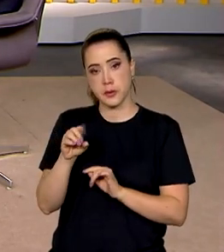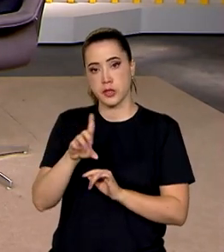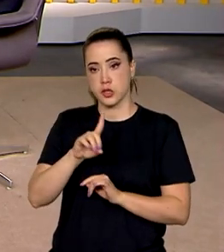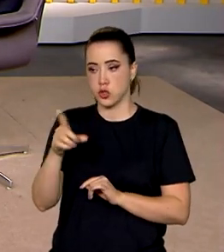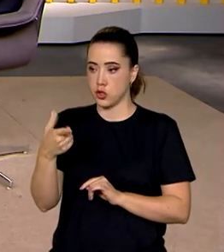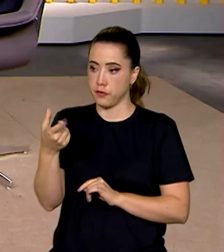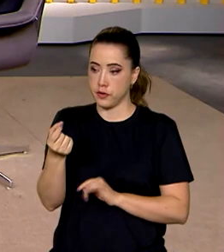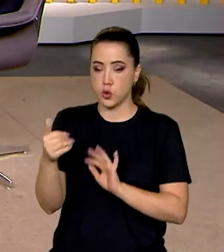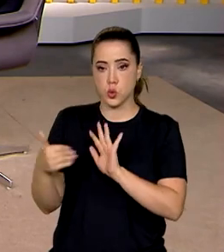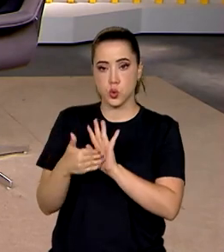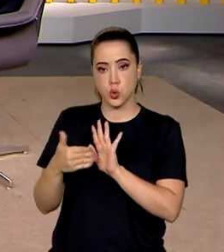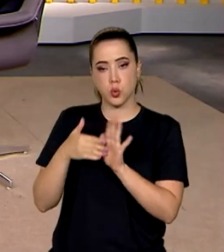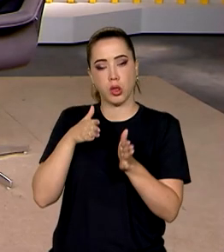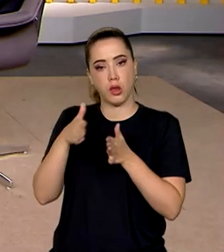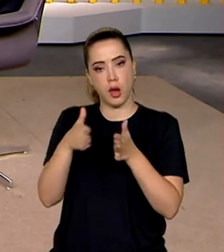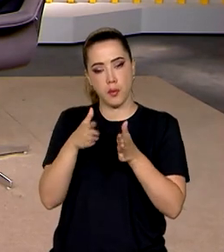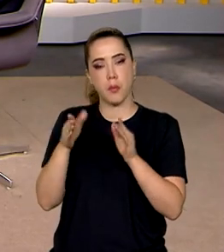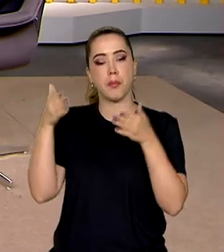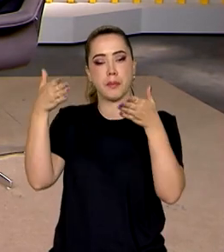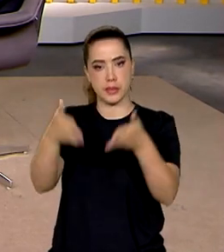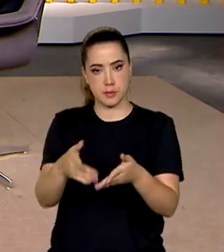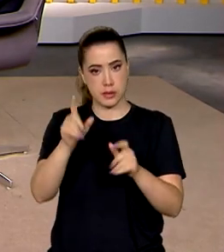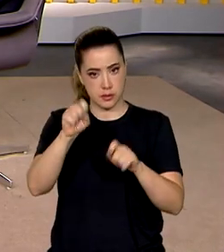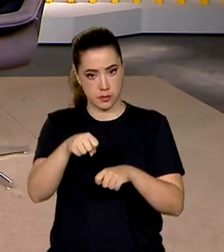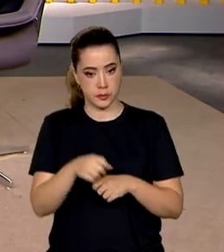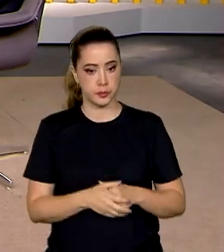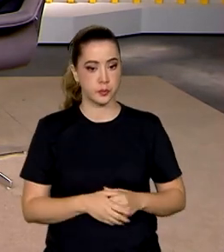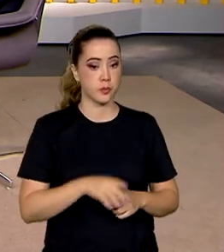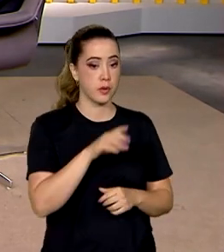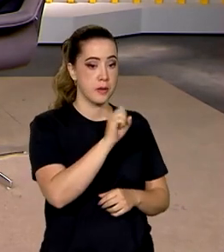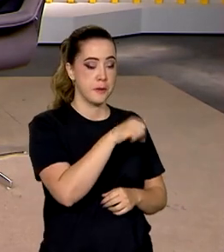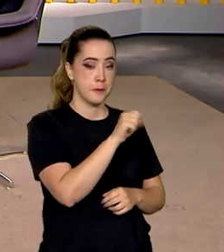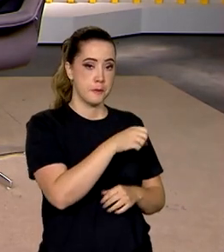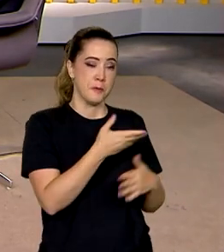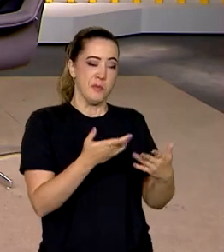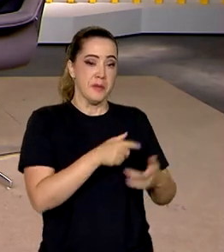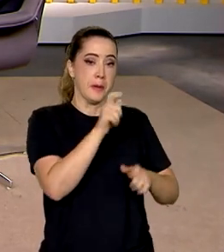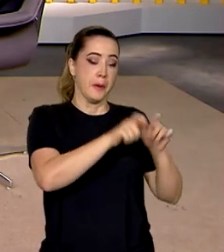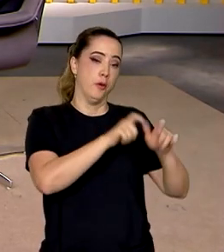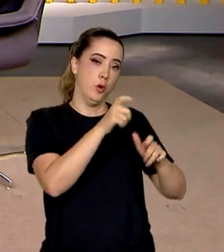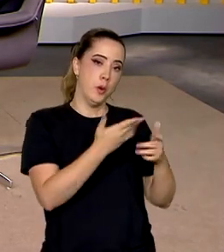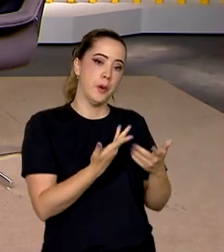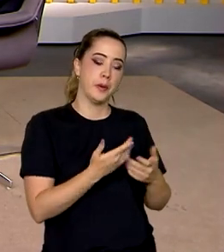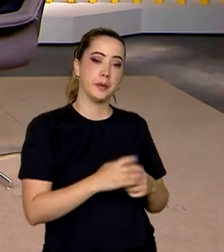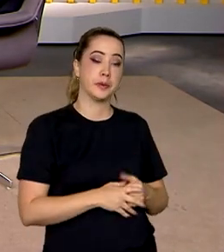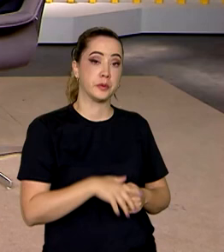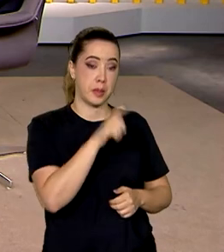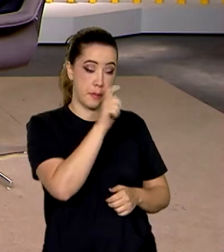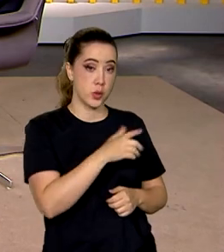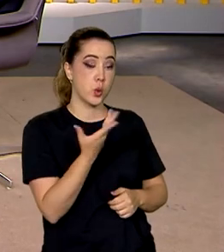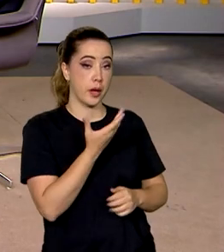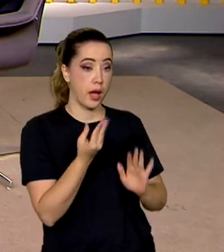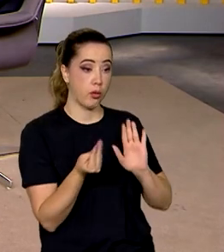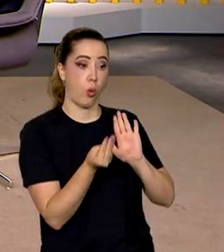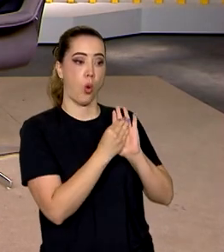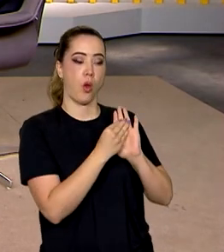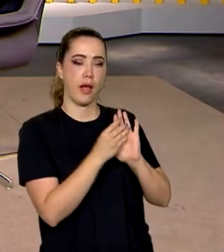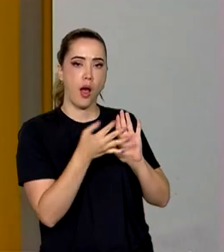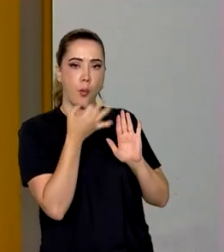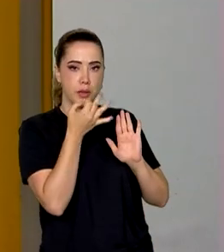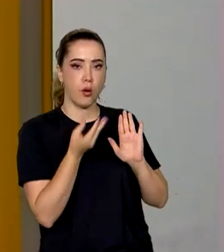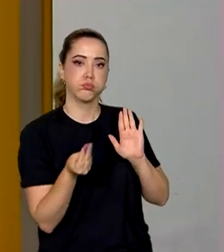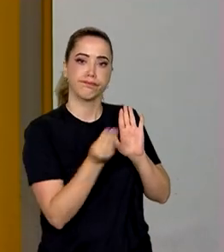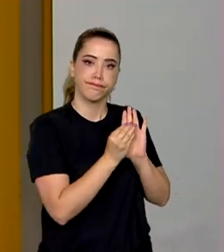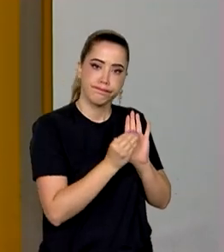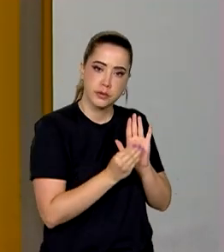20 é o último prazo para a participação, né? Exato, E a pessoa que tiver alguma contribuição, então ela deve